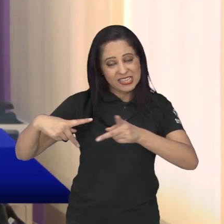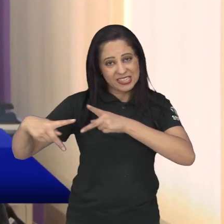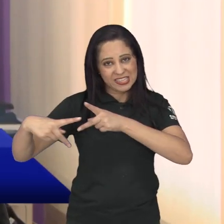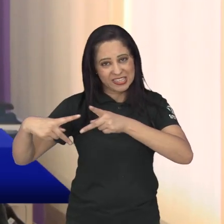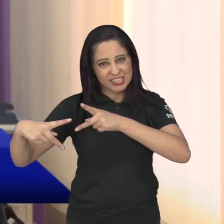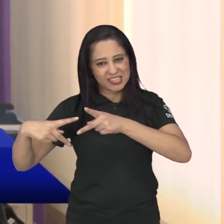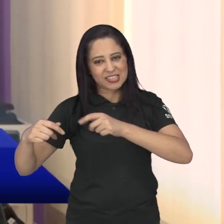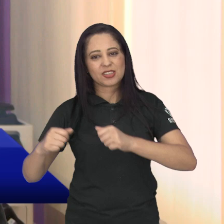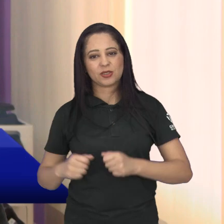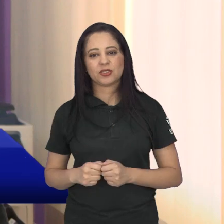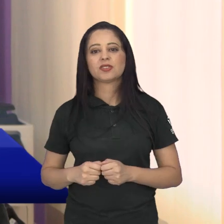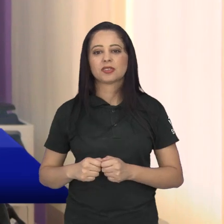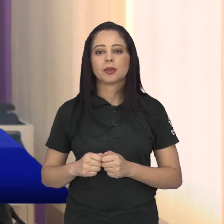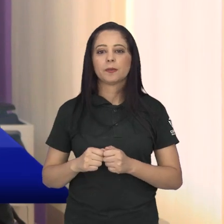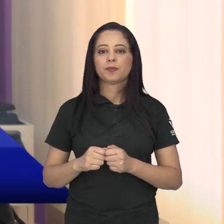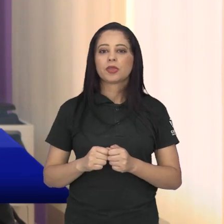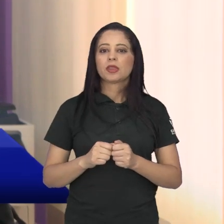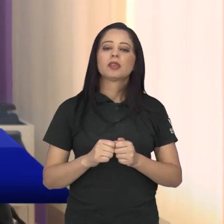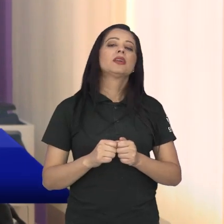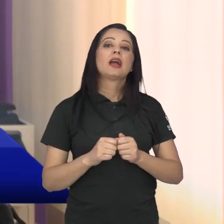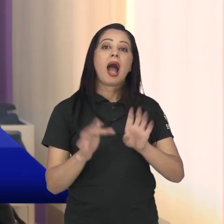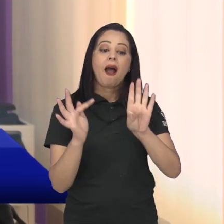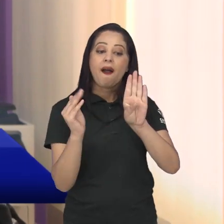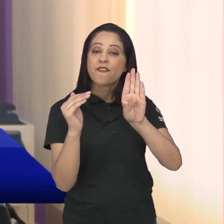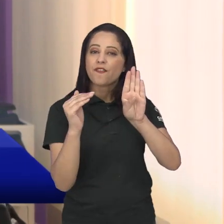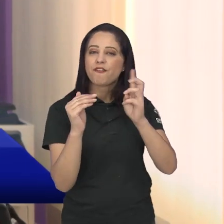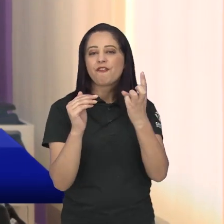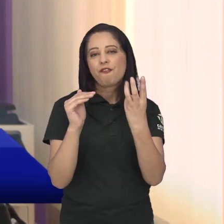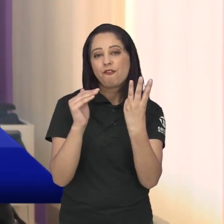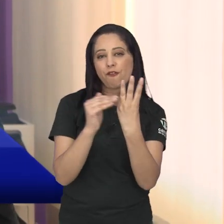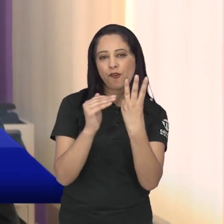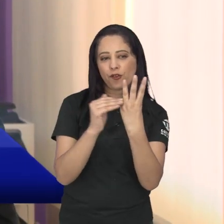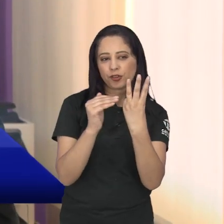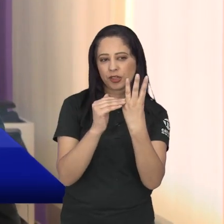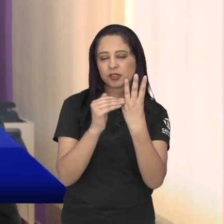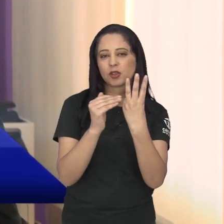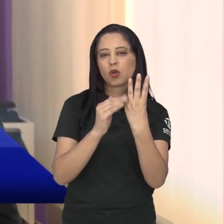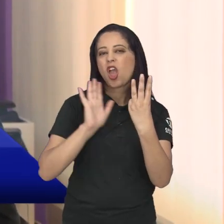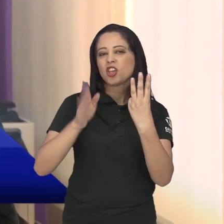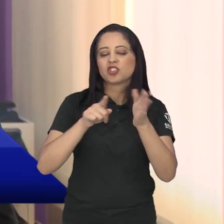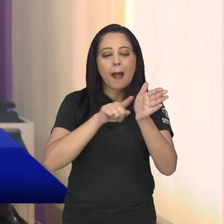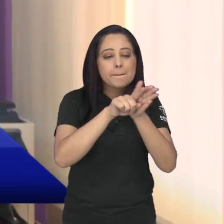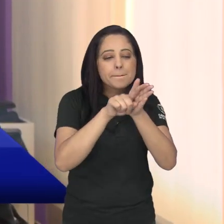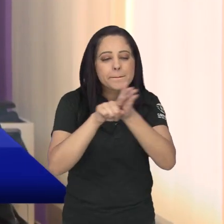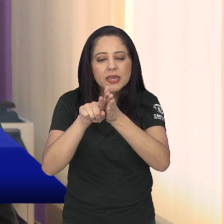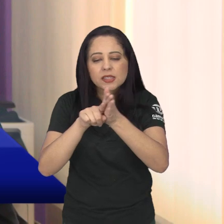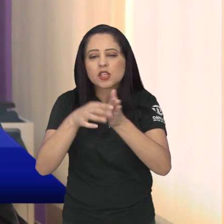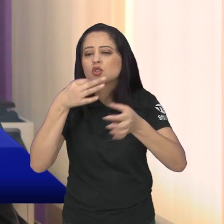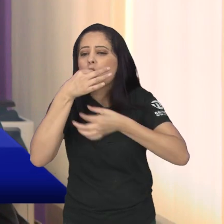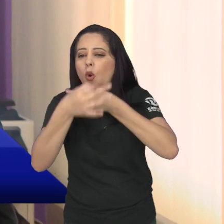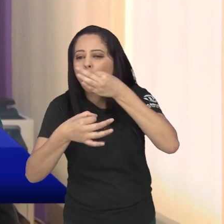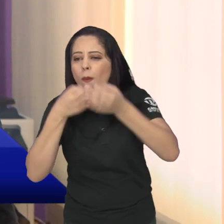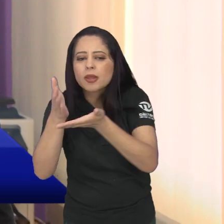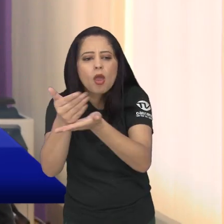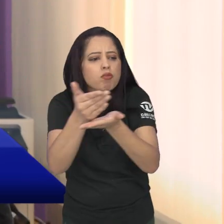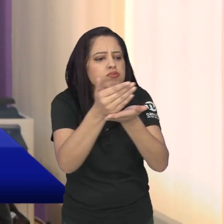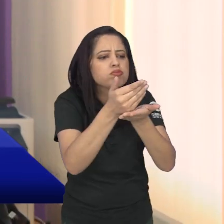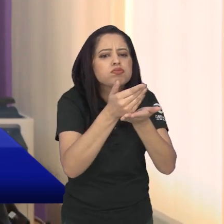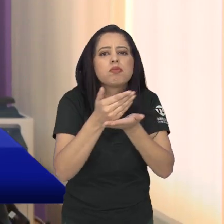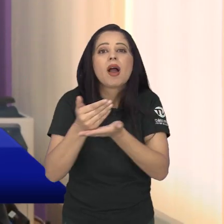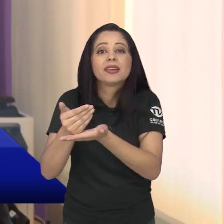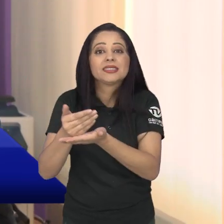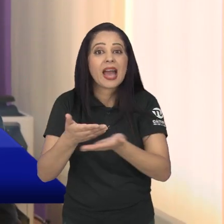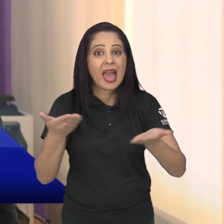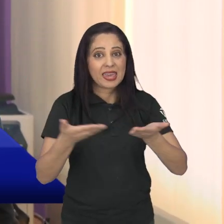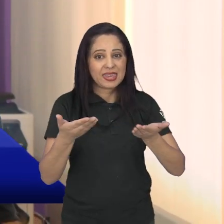aqui em São José dos Campos. A Fundação Cultural realizou uma consulta pública para poder ouvir os agentes